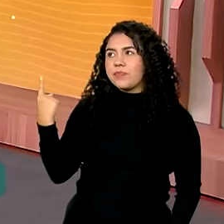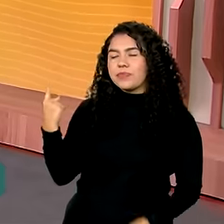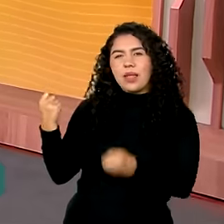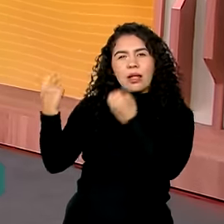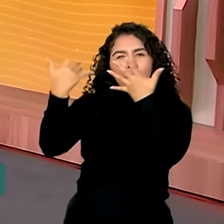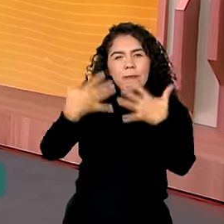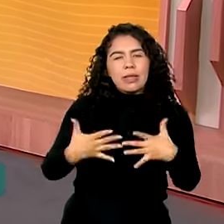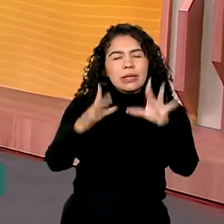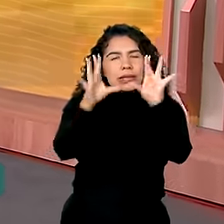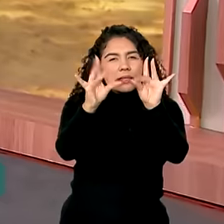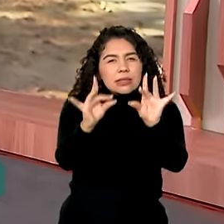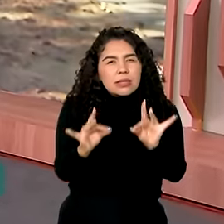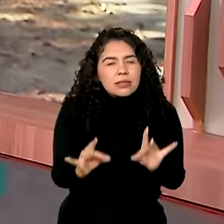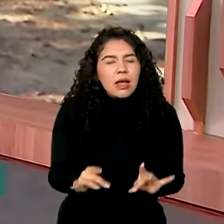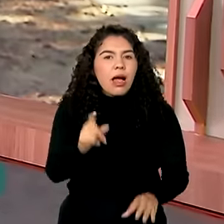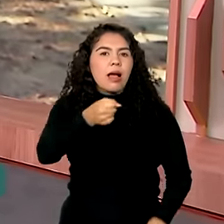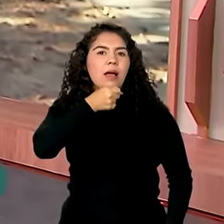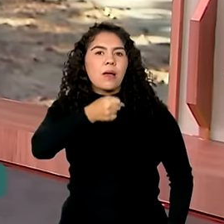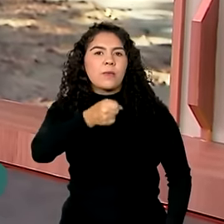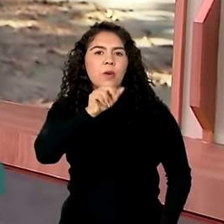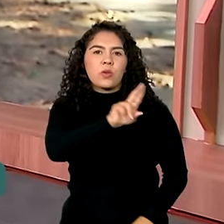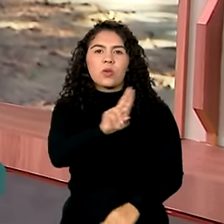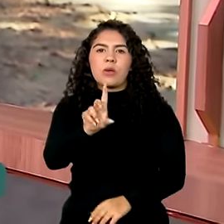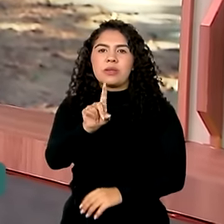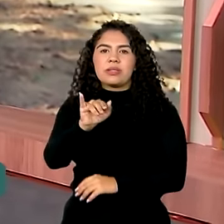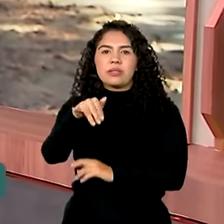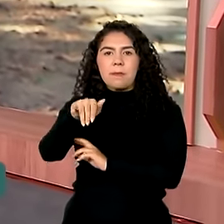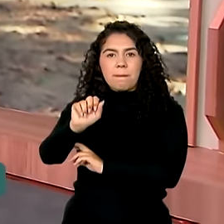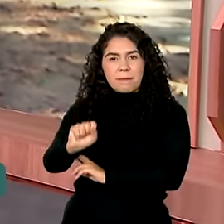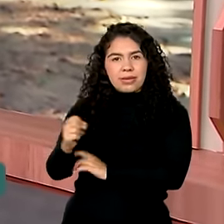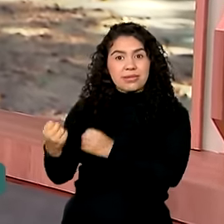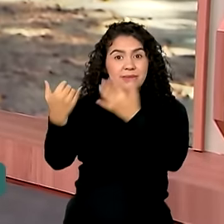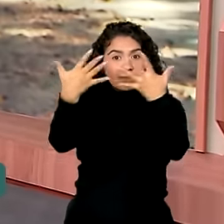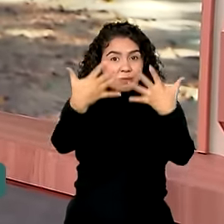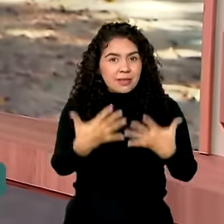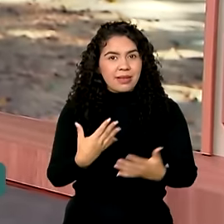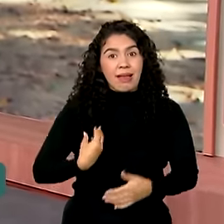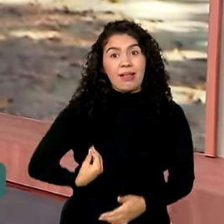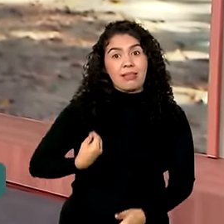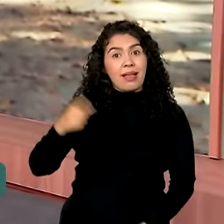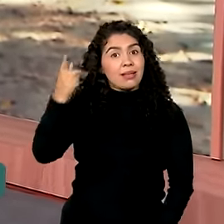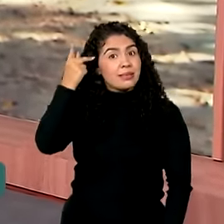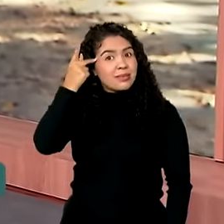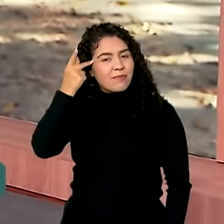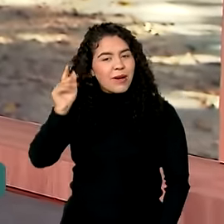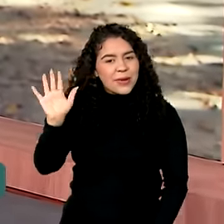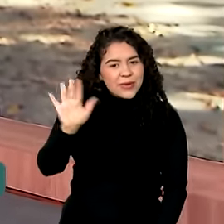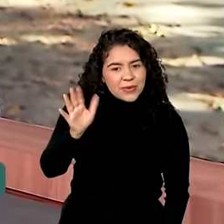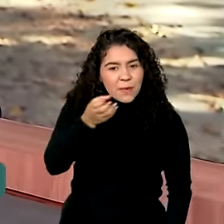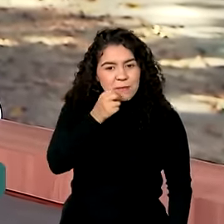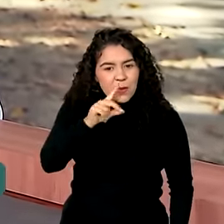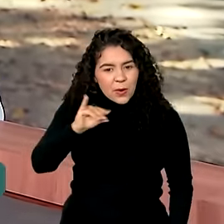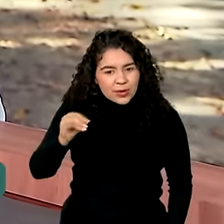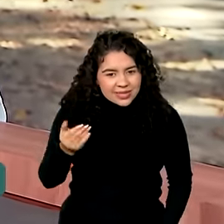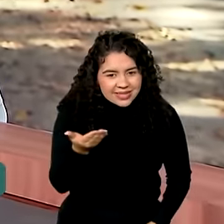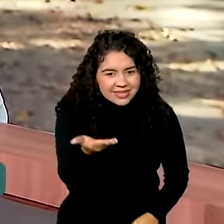mais detalhes a respeito disso é o repórter Dimas Sold, ao vivo, da capital paulista. Bom dia, Dimas.